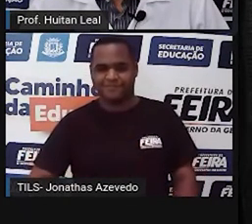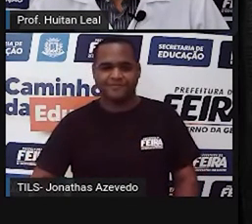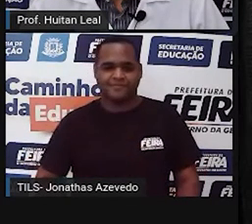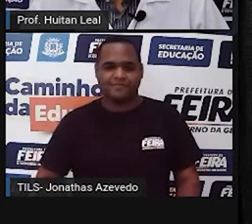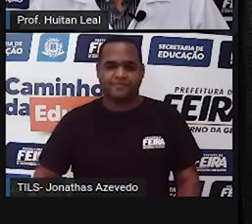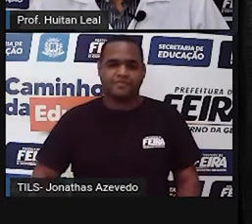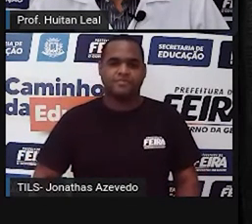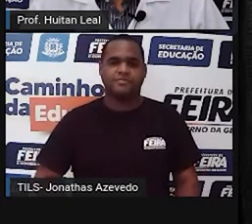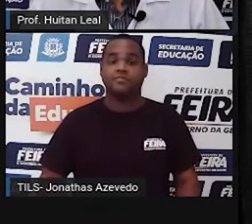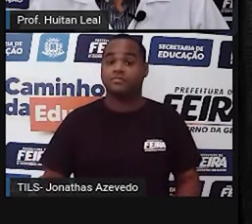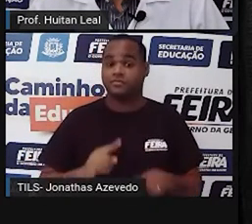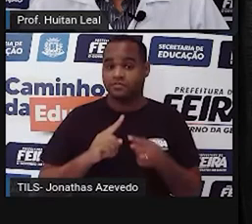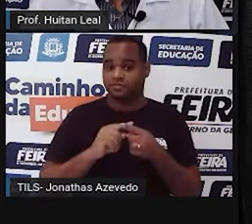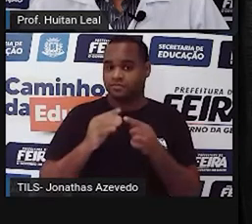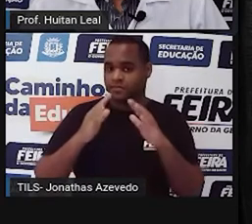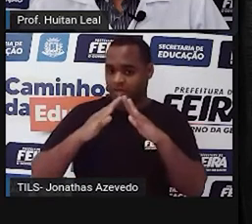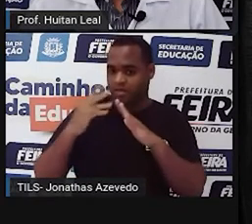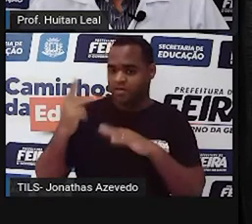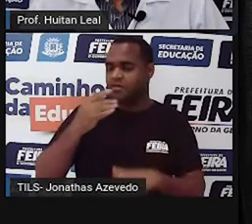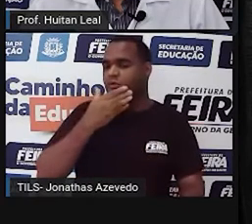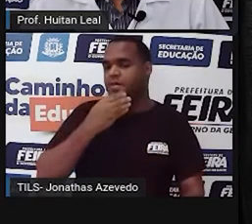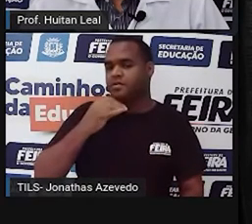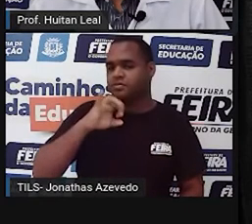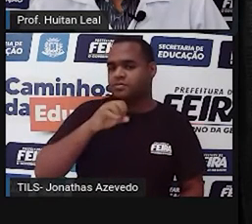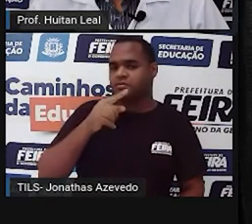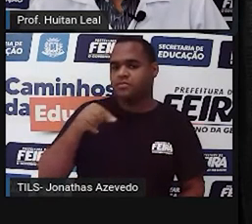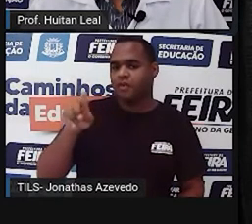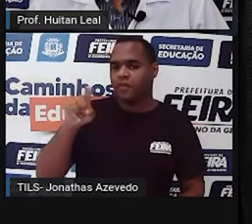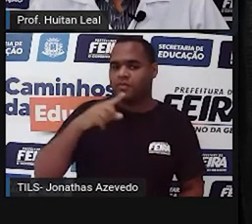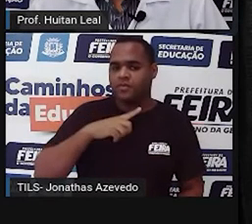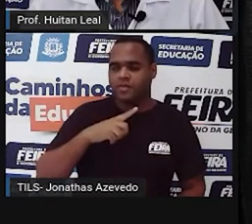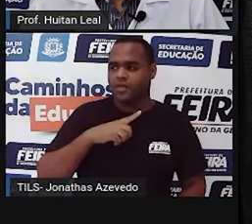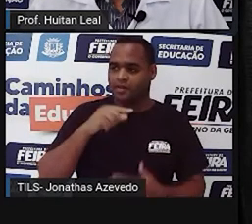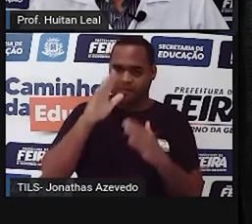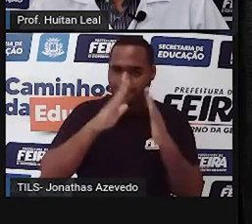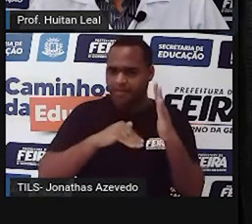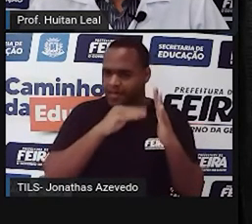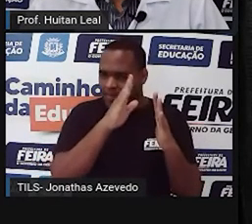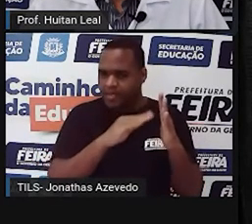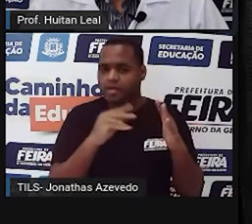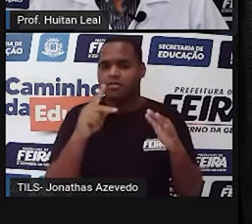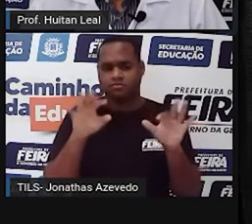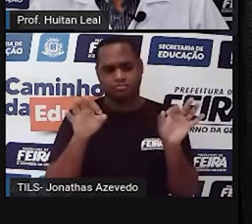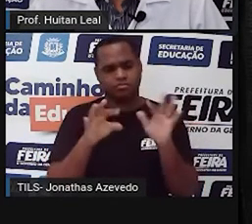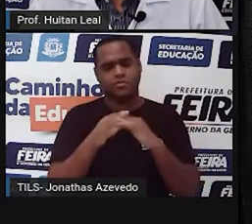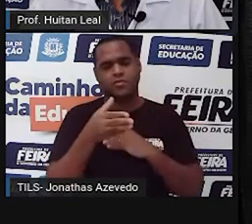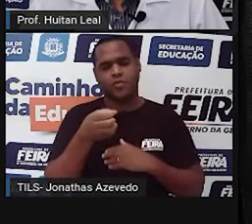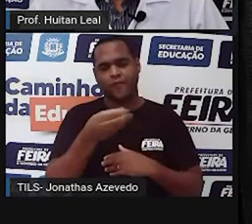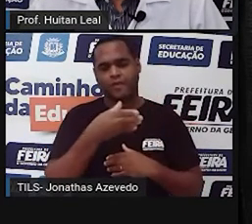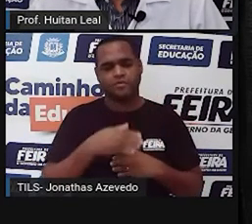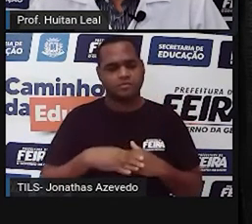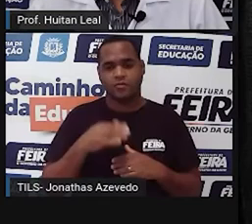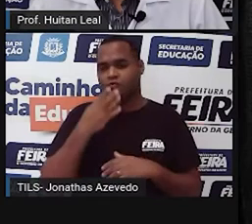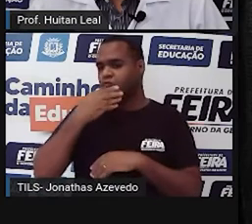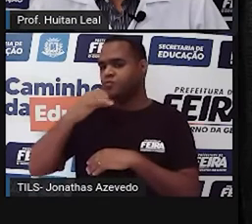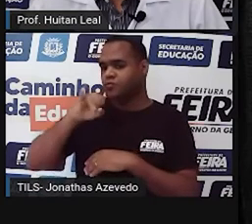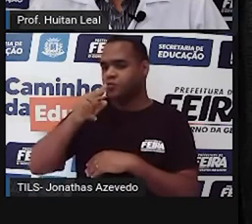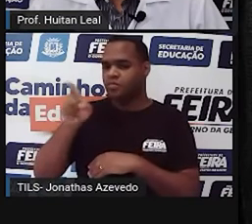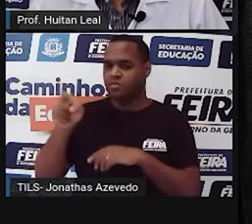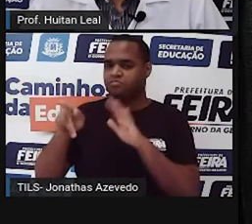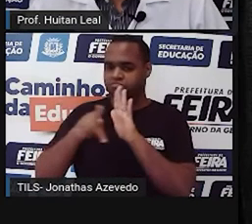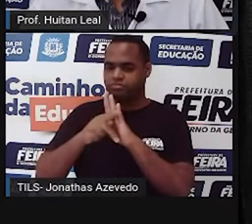De posse. A casa de João foi pintada recentemente. De quem é a casa? De João. Então,